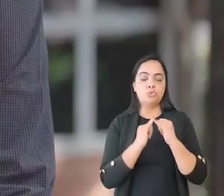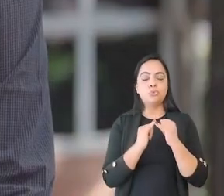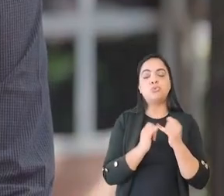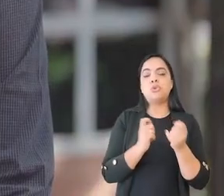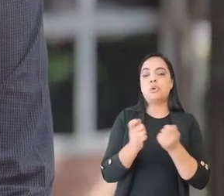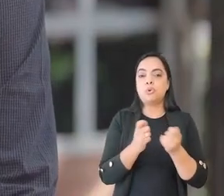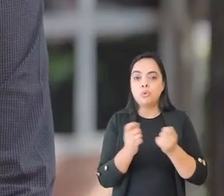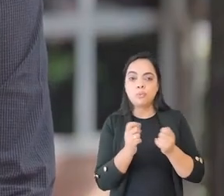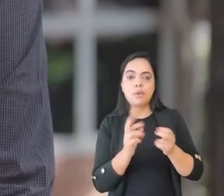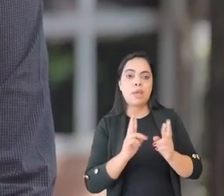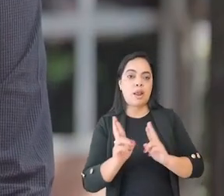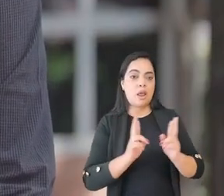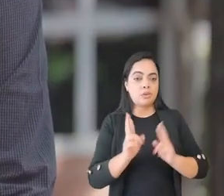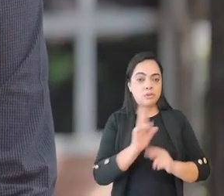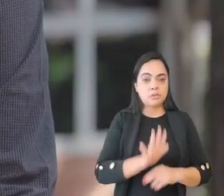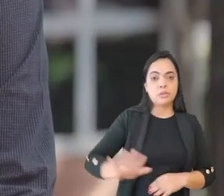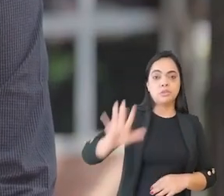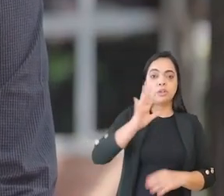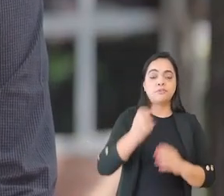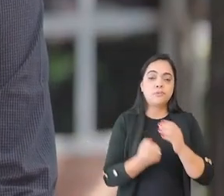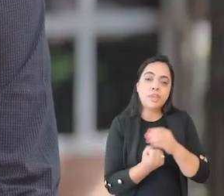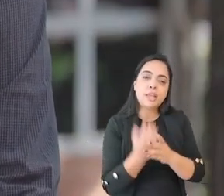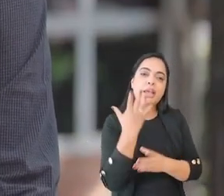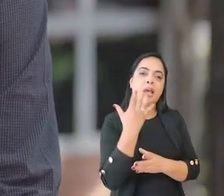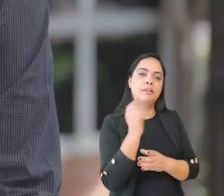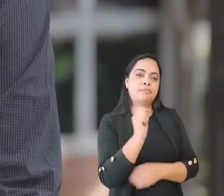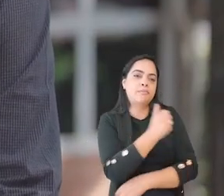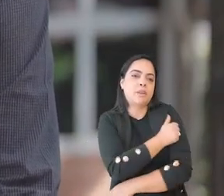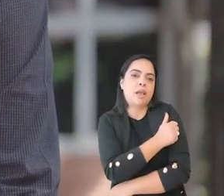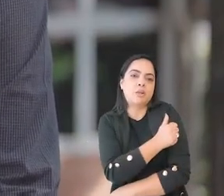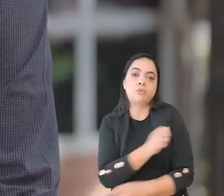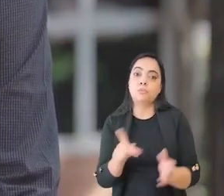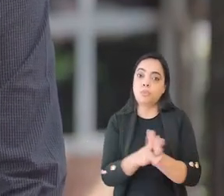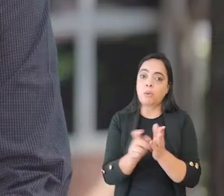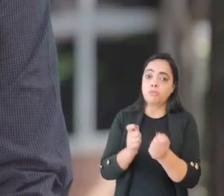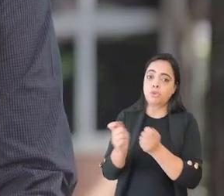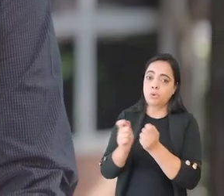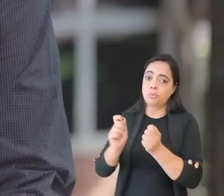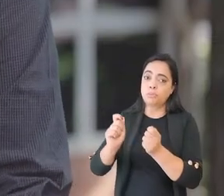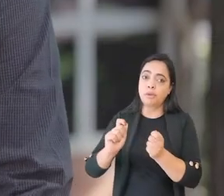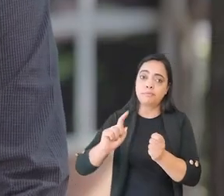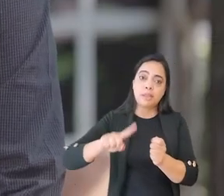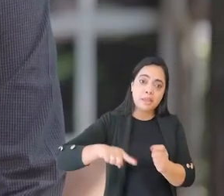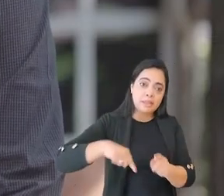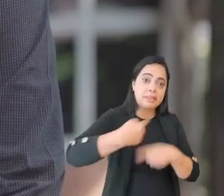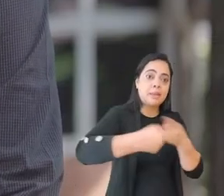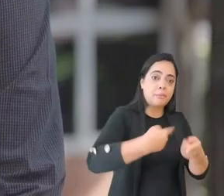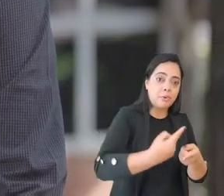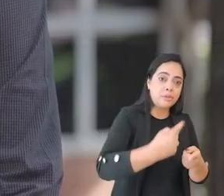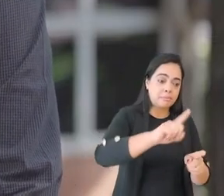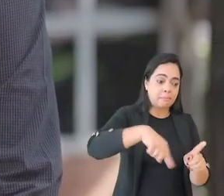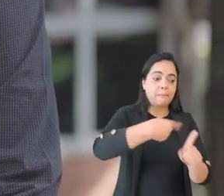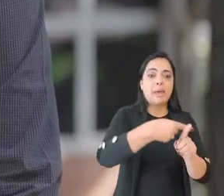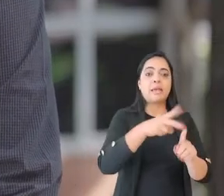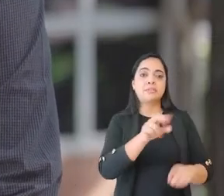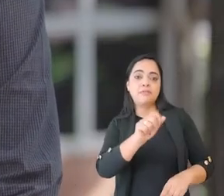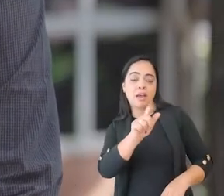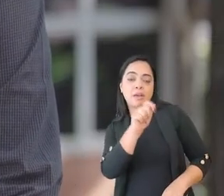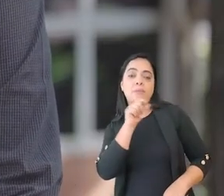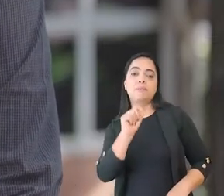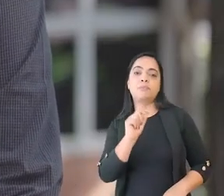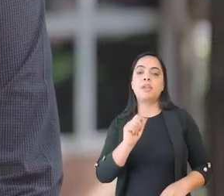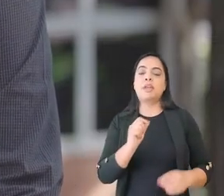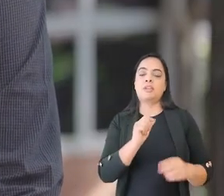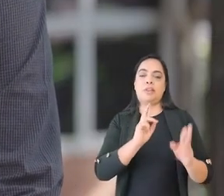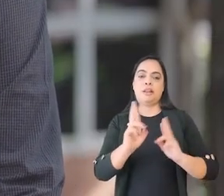Internacionais. Ela foi uma empresa júnior criada inicialmente para os estudantes de Economia, mas que hoje tem vagas para os estudantes de Relações